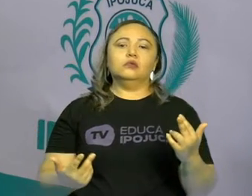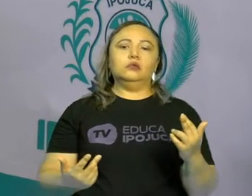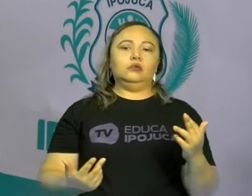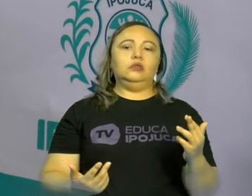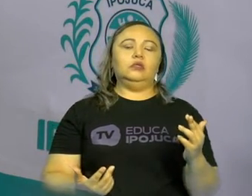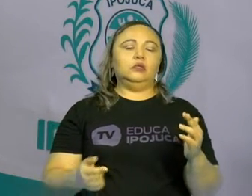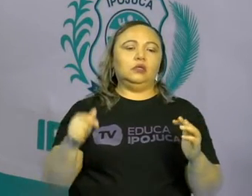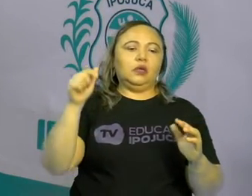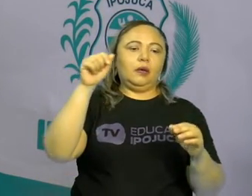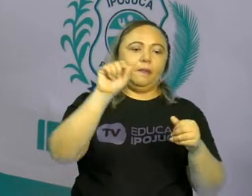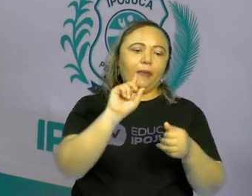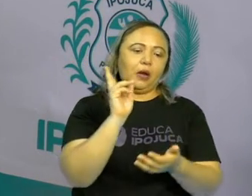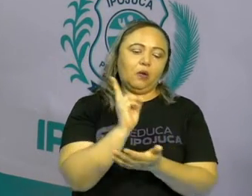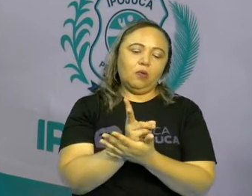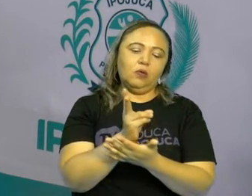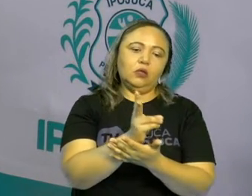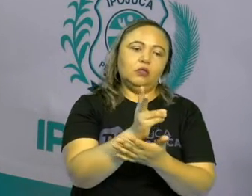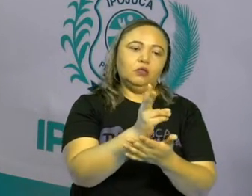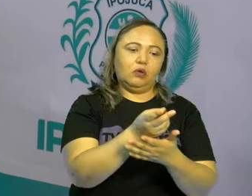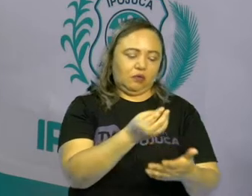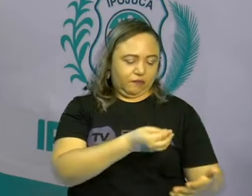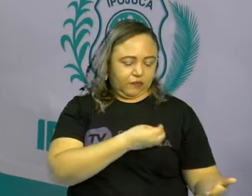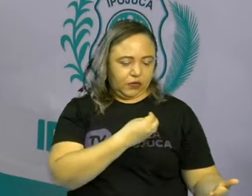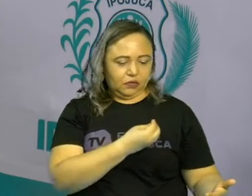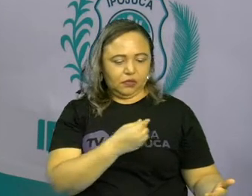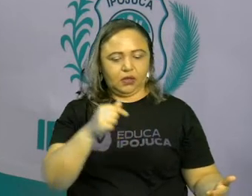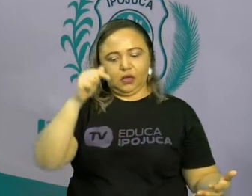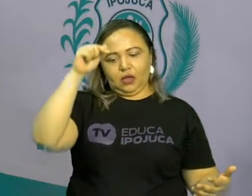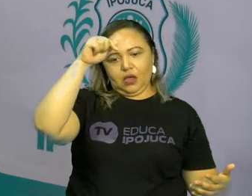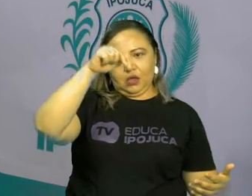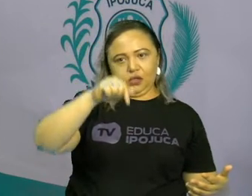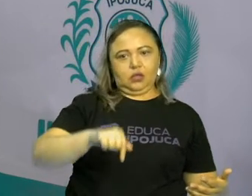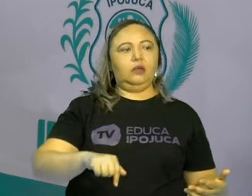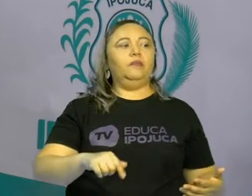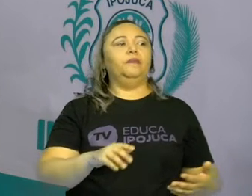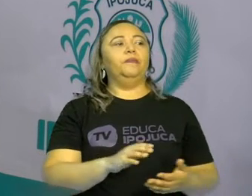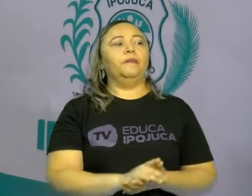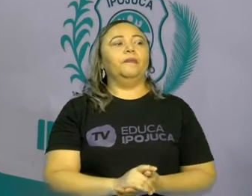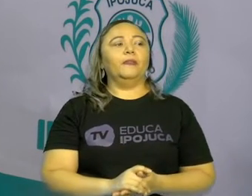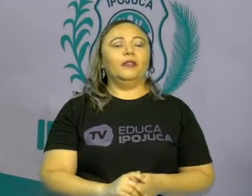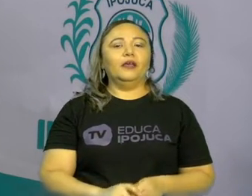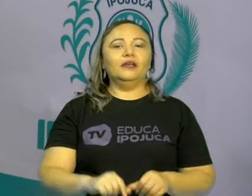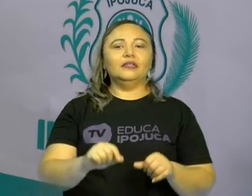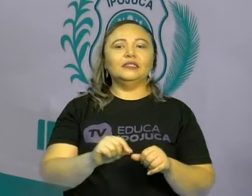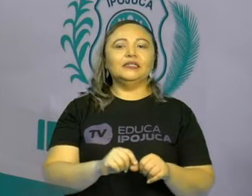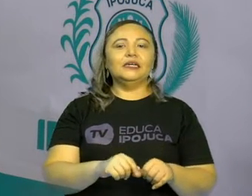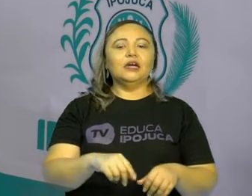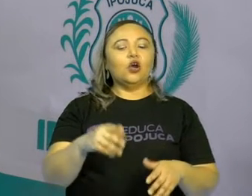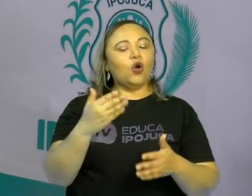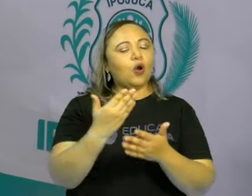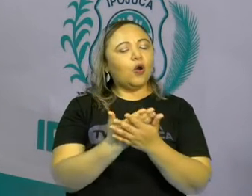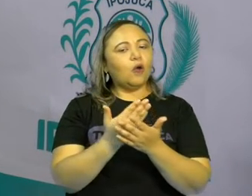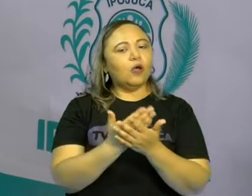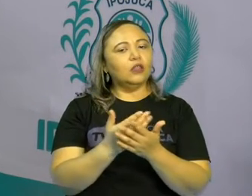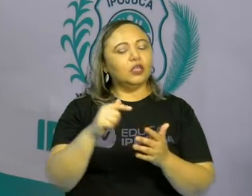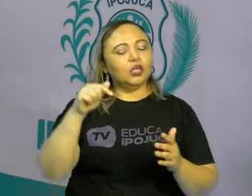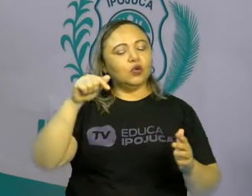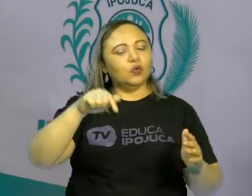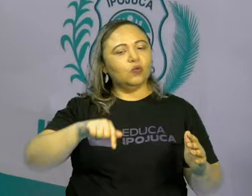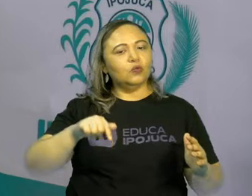nesse ambiente que é amplo, é diverso. Então fica aí a nossa aula de hoje.